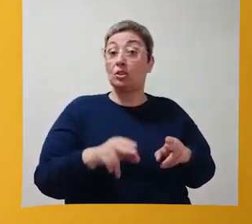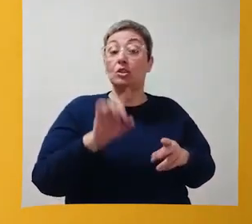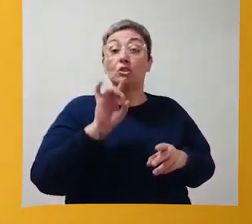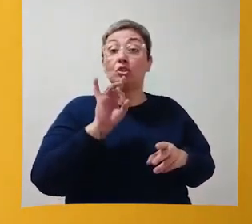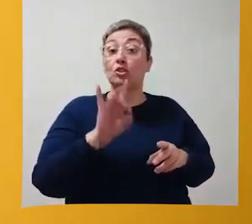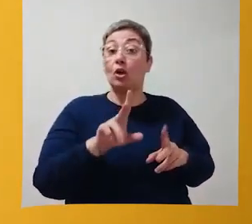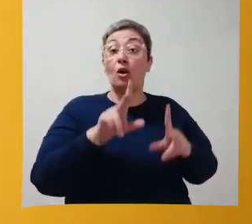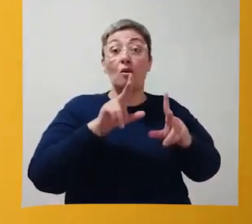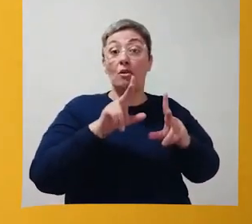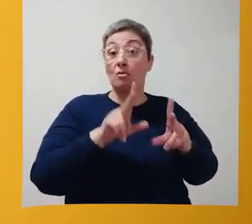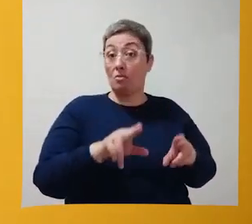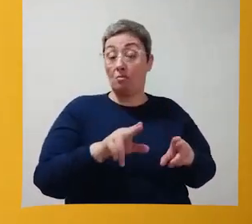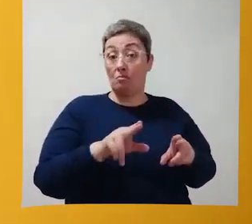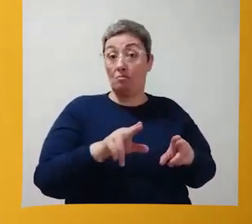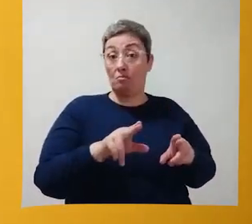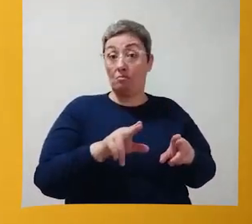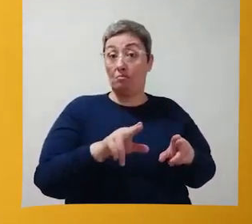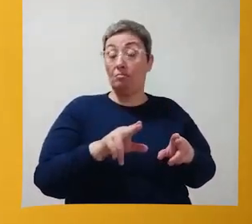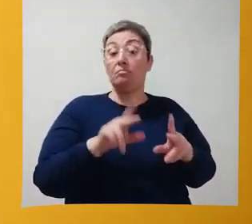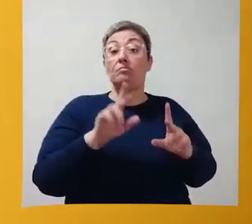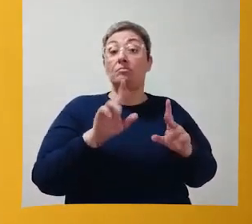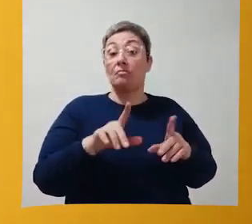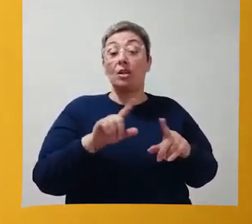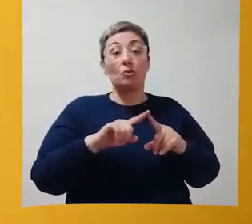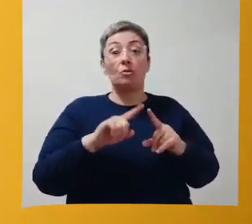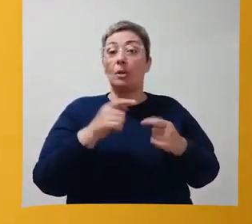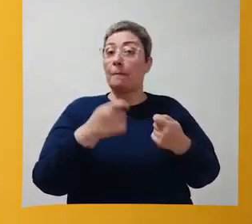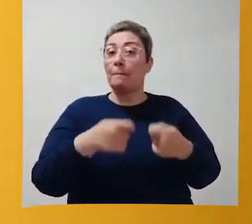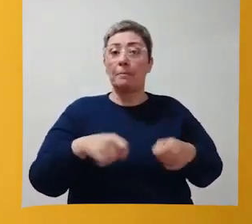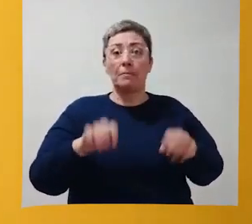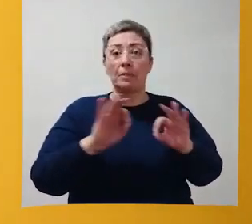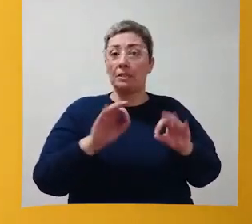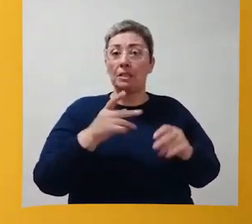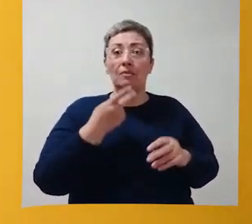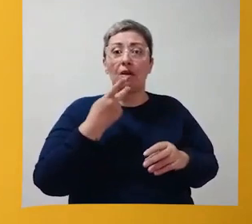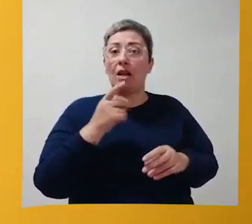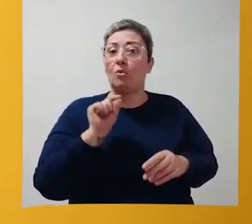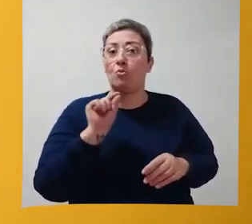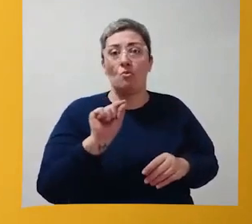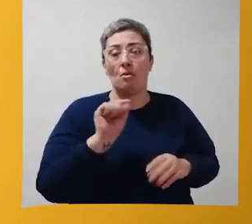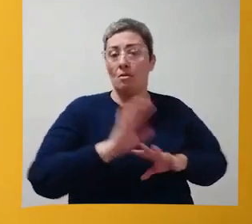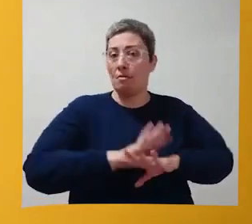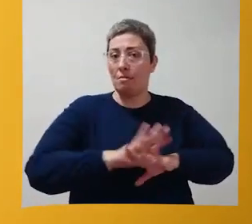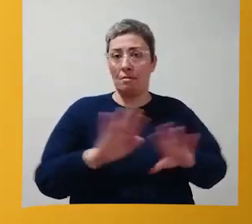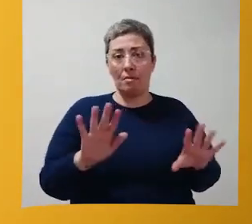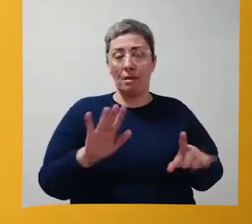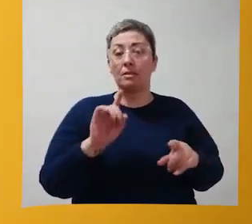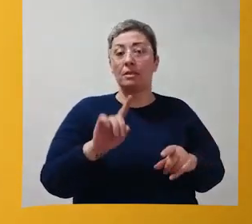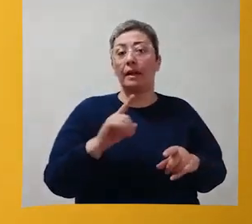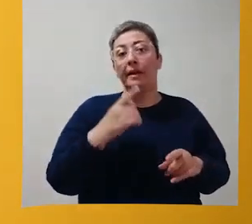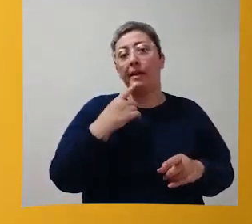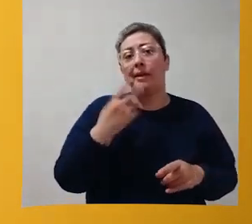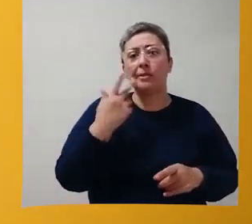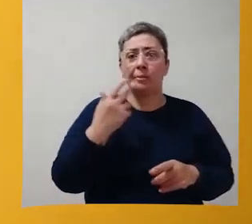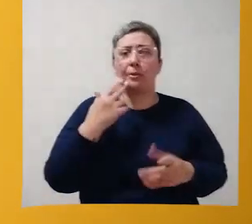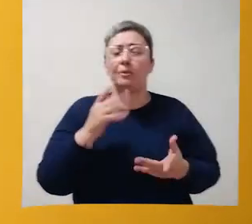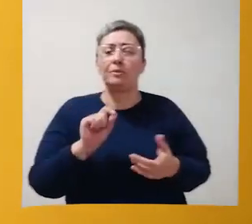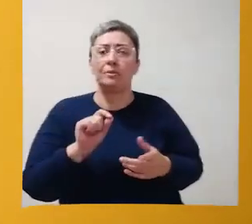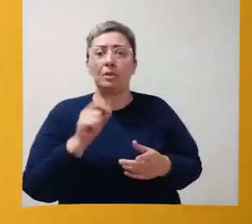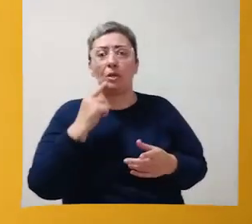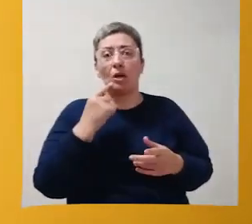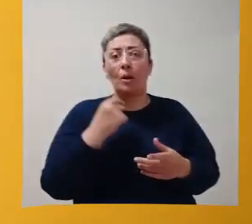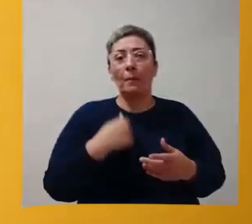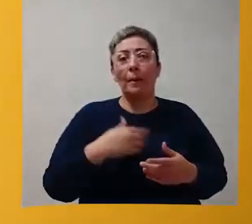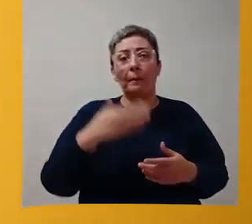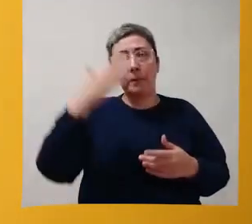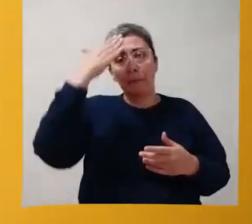Apenas ela faça igual. Então, eu não preciso falar o quê? É muito comum eu falar assim, ó!